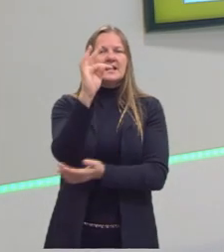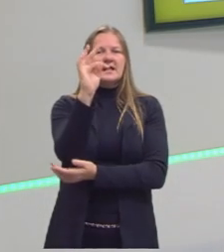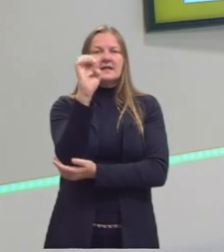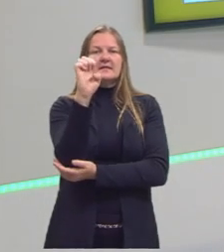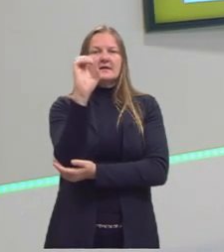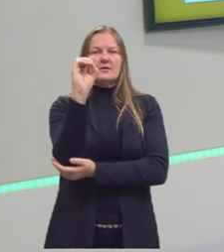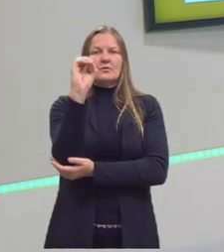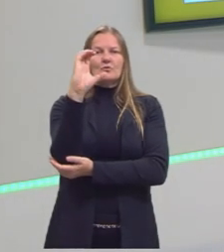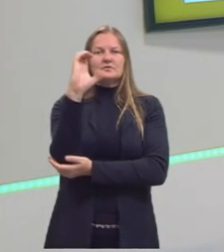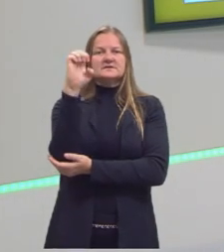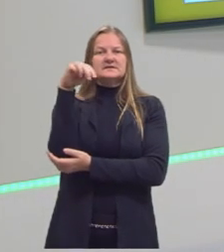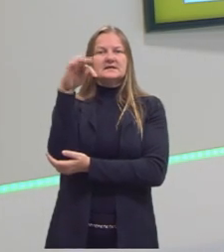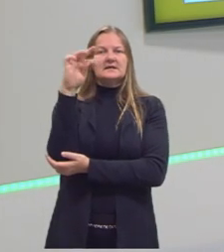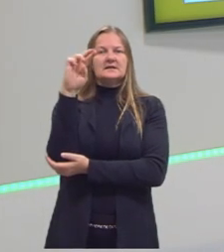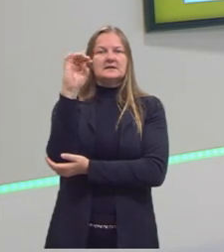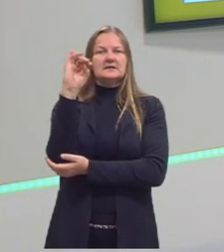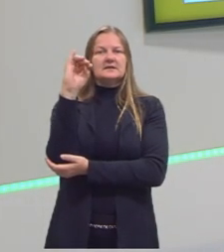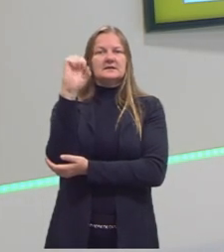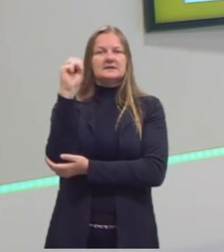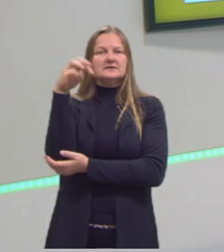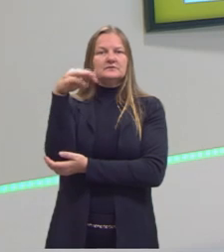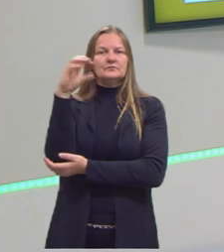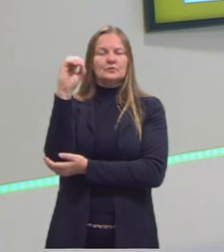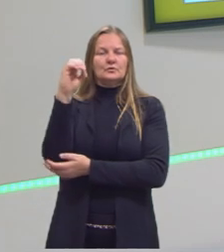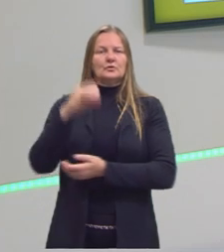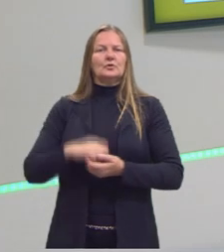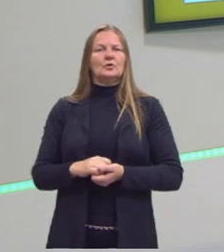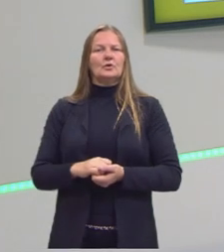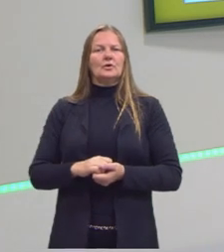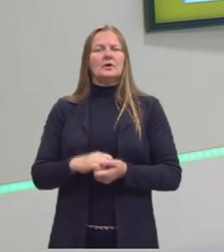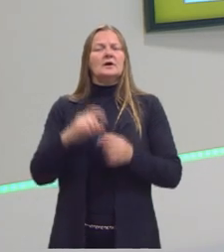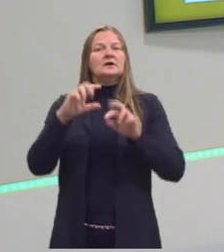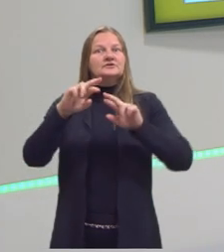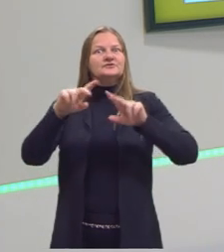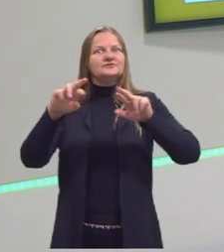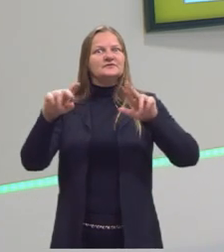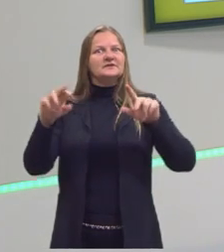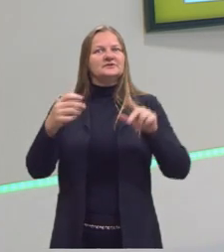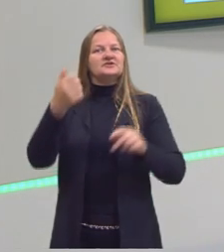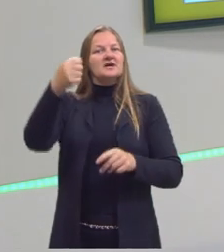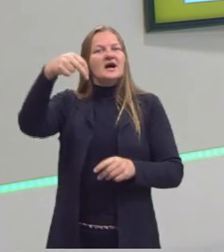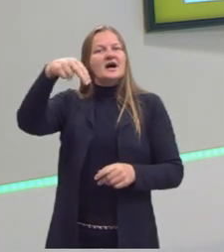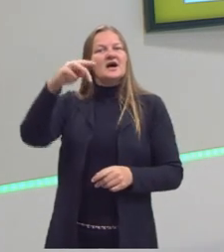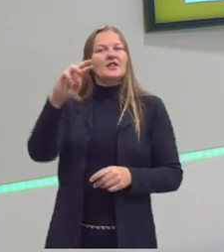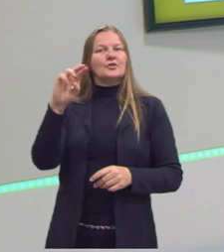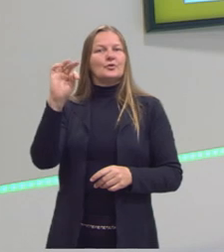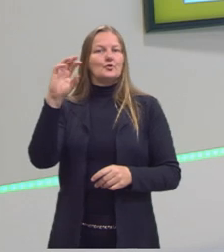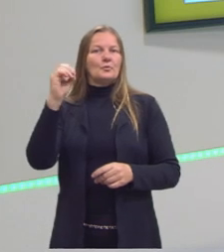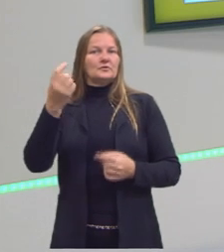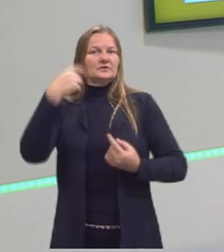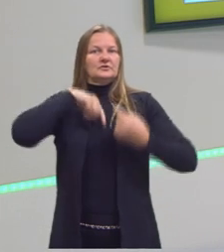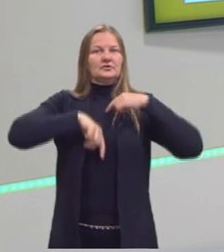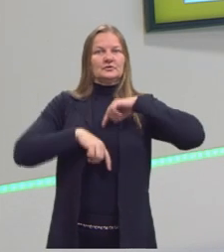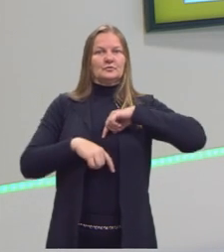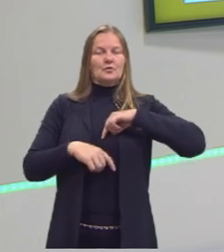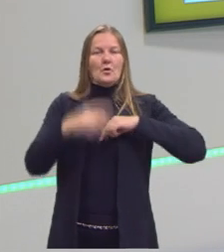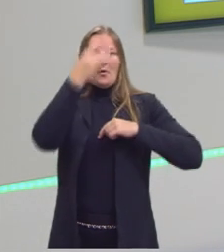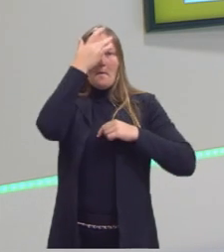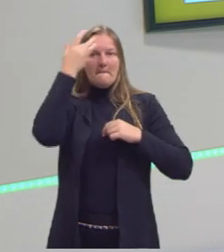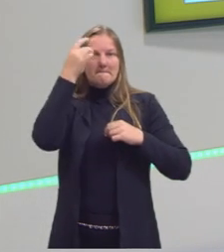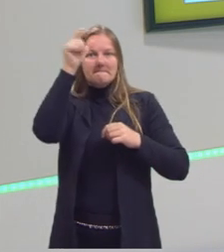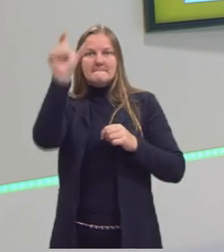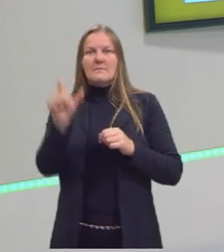pensamento e a gente tem o antropocentrismo dentro da principal ideologia dessa escola